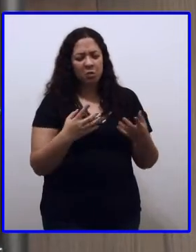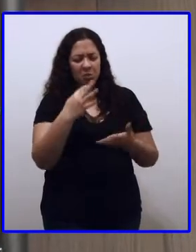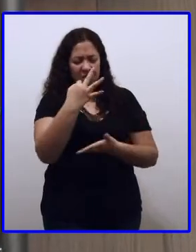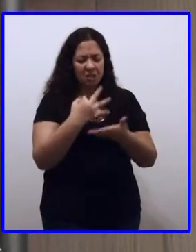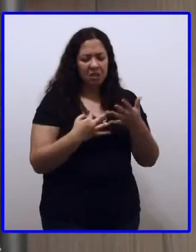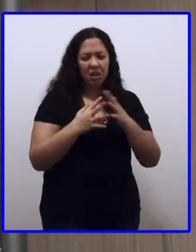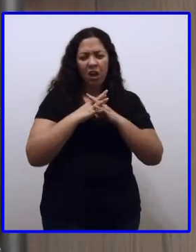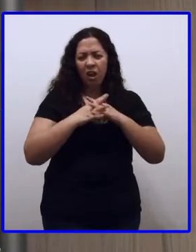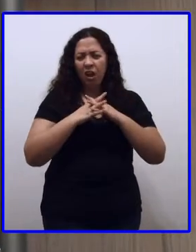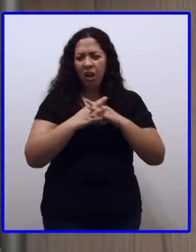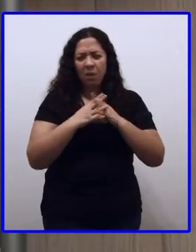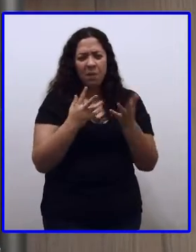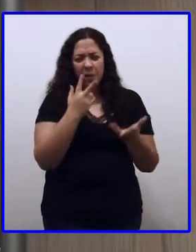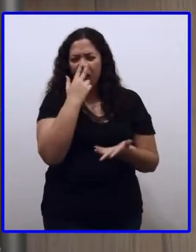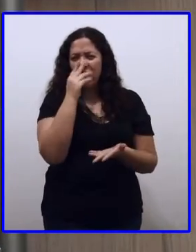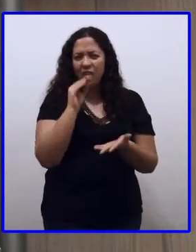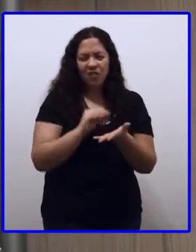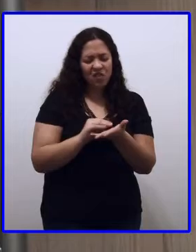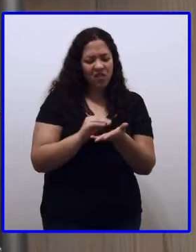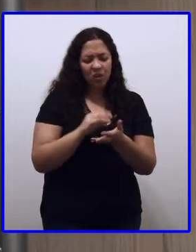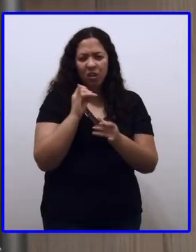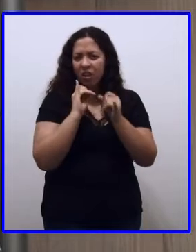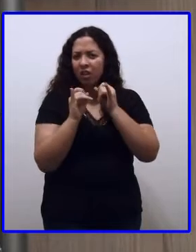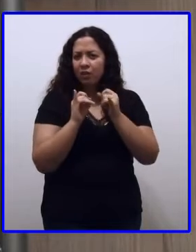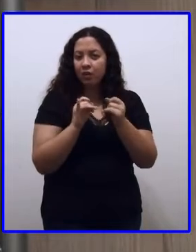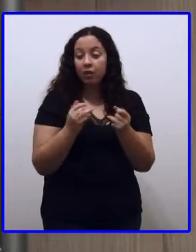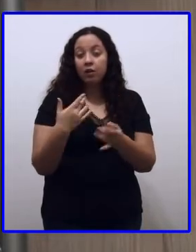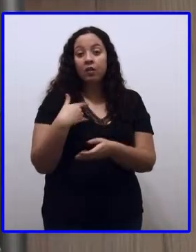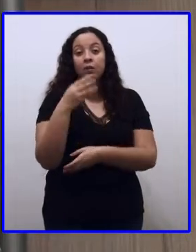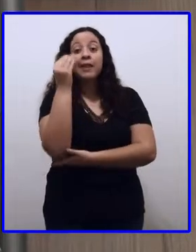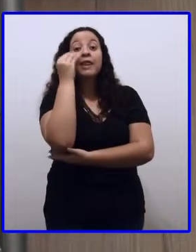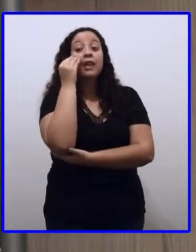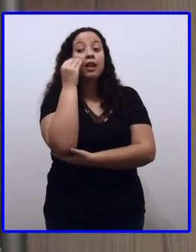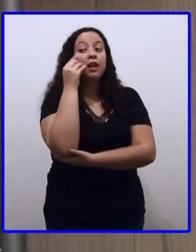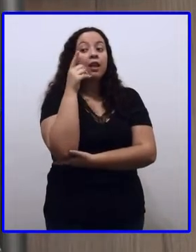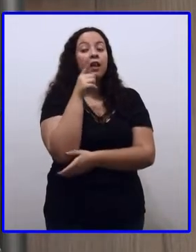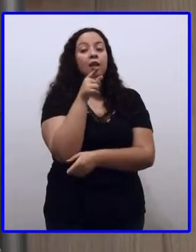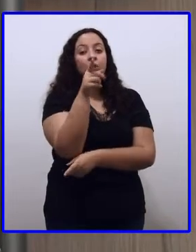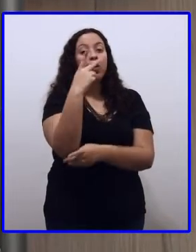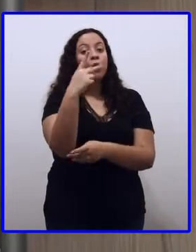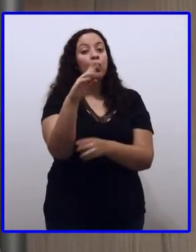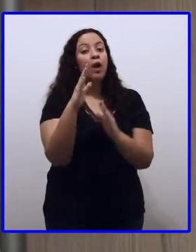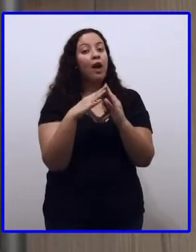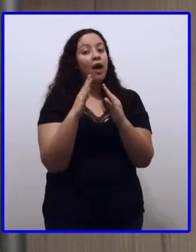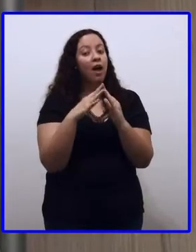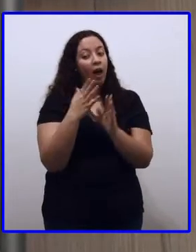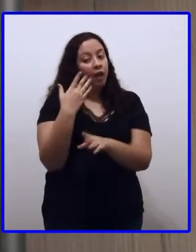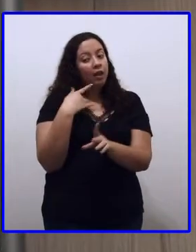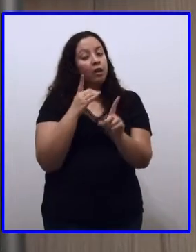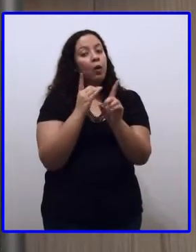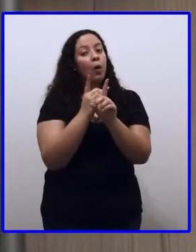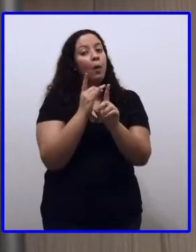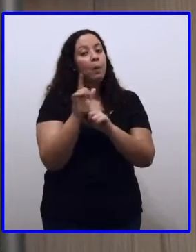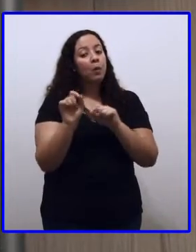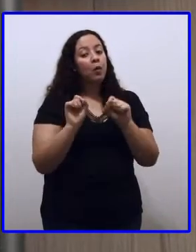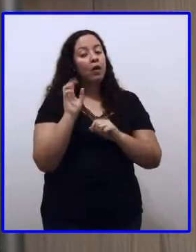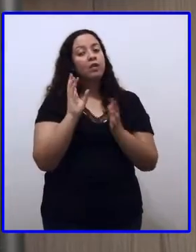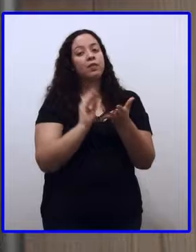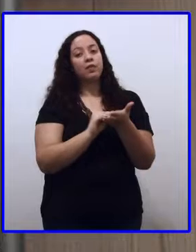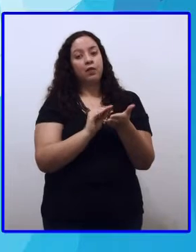muito incompleto, gente. Tem coisa faltando aí. Vamos ver se você aí na sua casa descobre. O que será que está faltando?